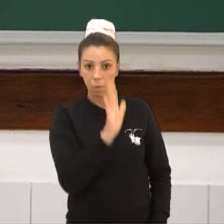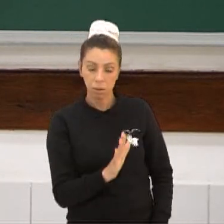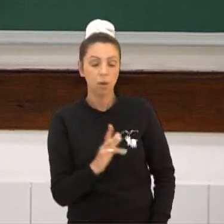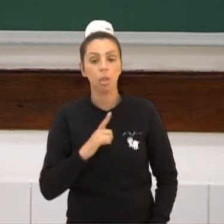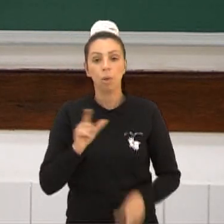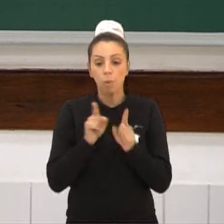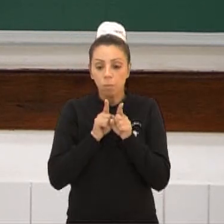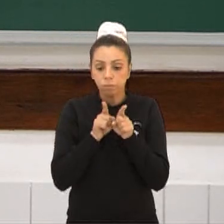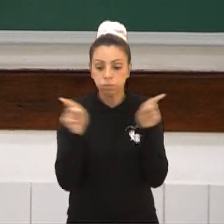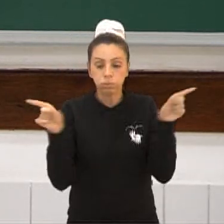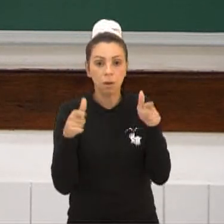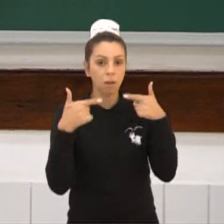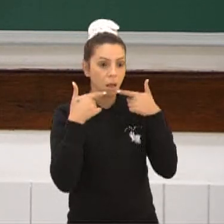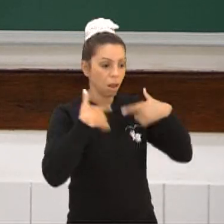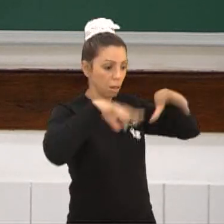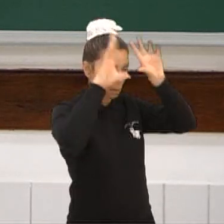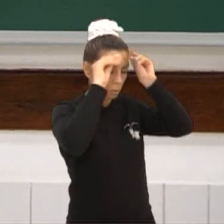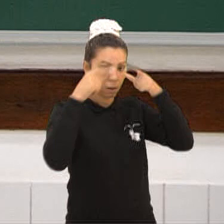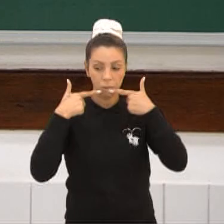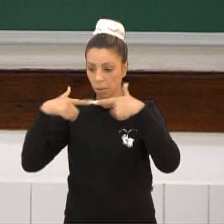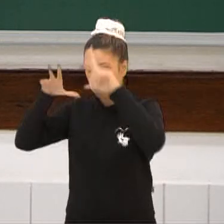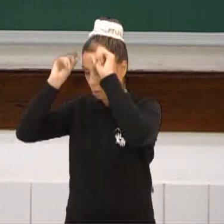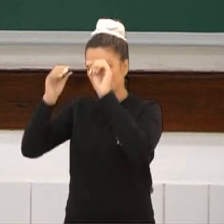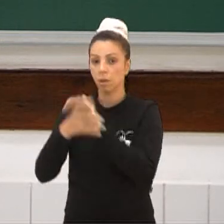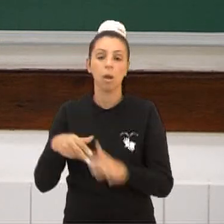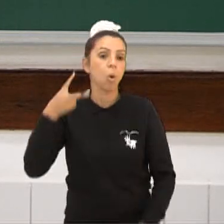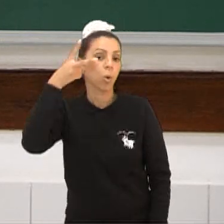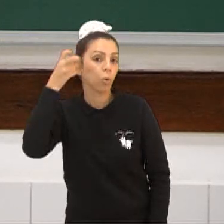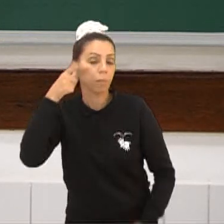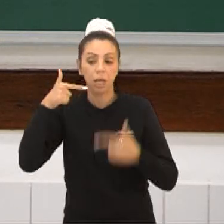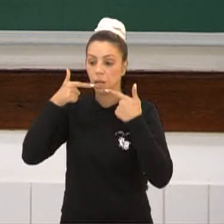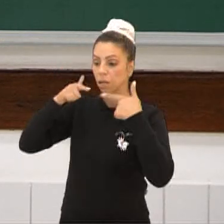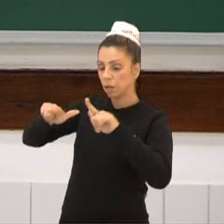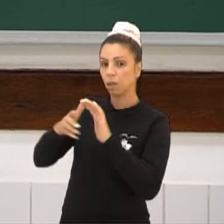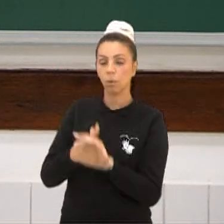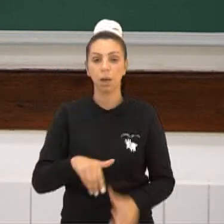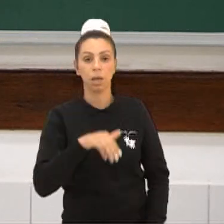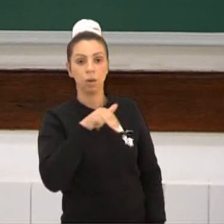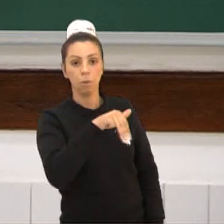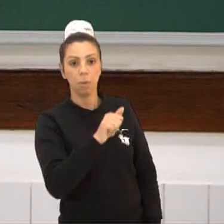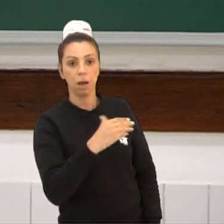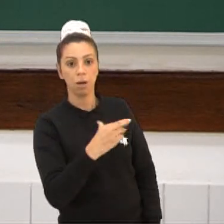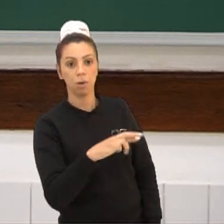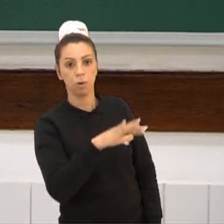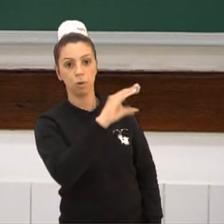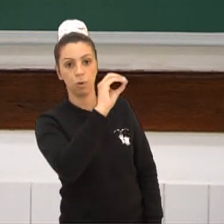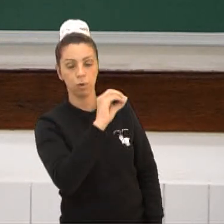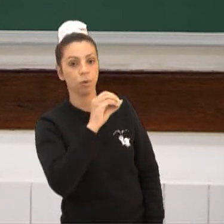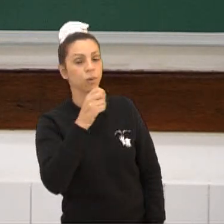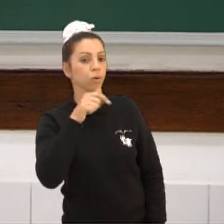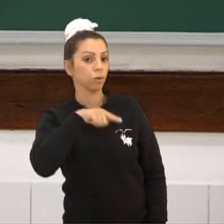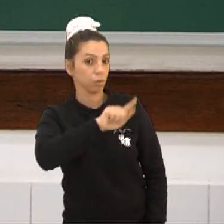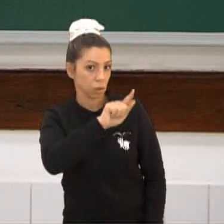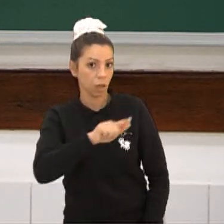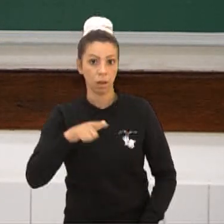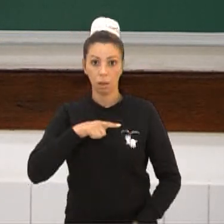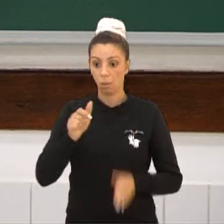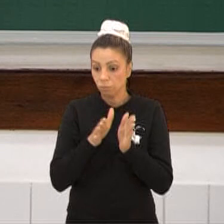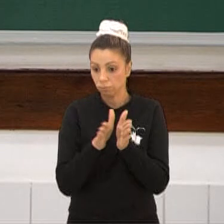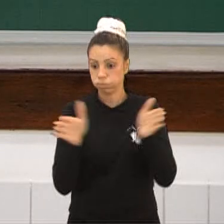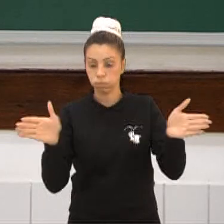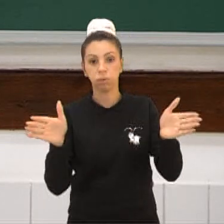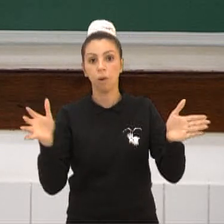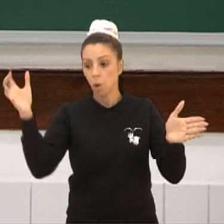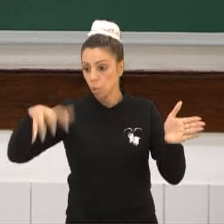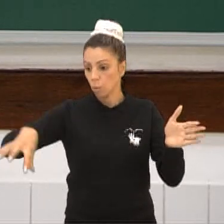linguísticos. Nós temos o Macro-G e o Tupi. Então, diante disso, são duas nações praticamente diferentes. E